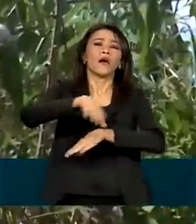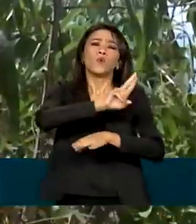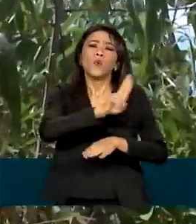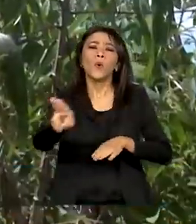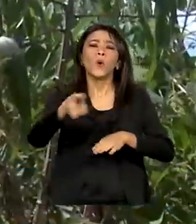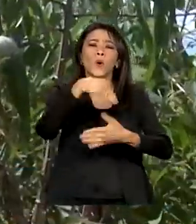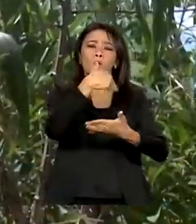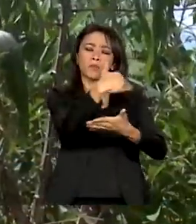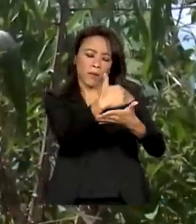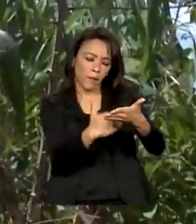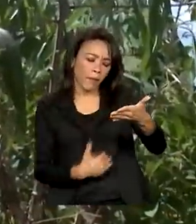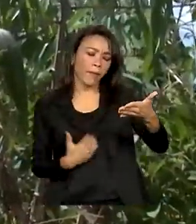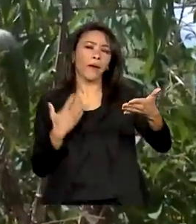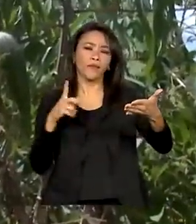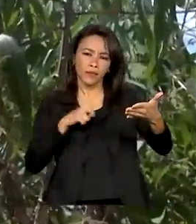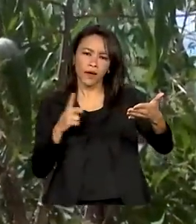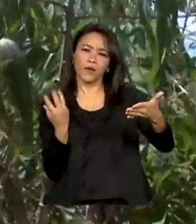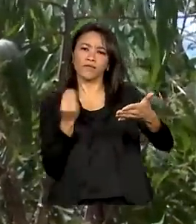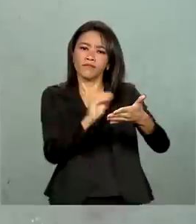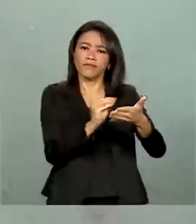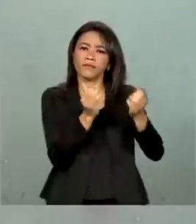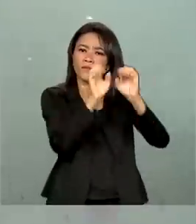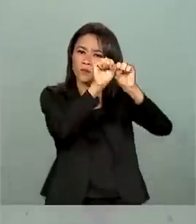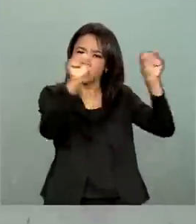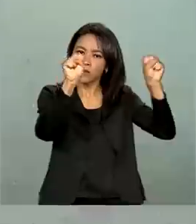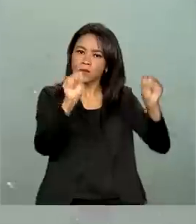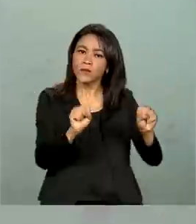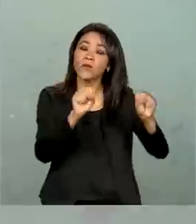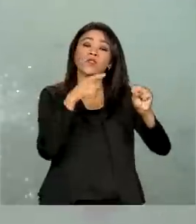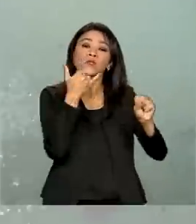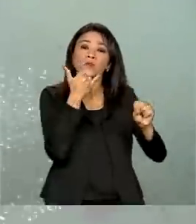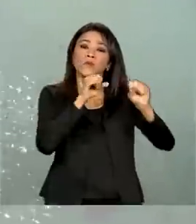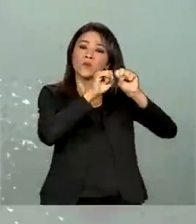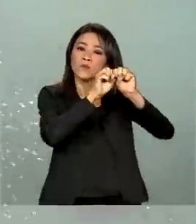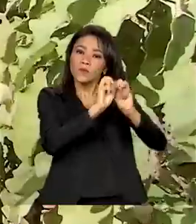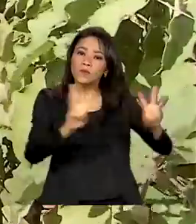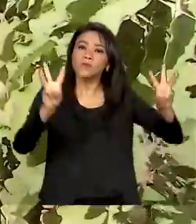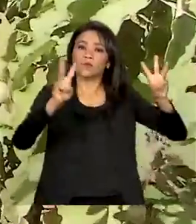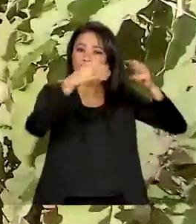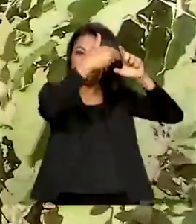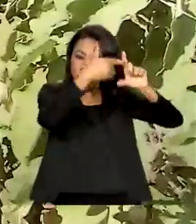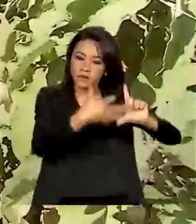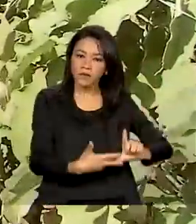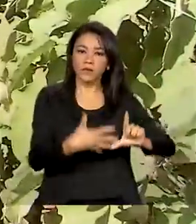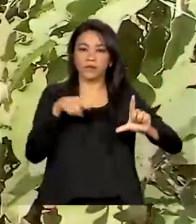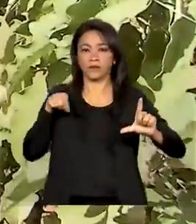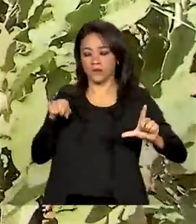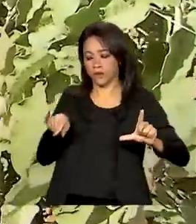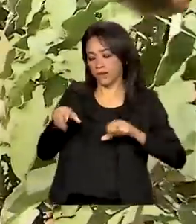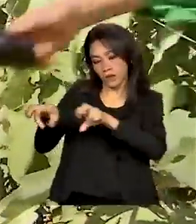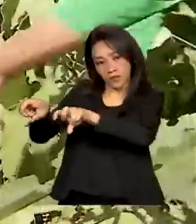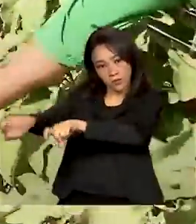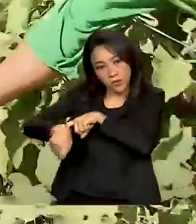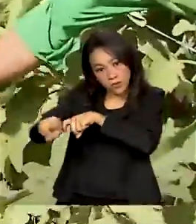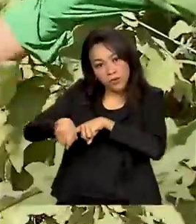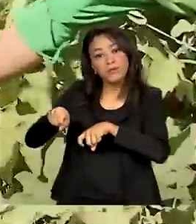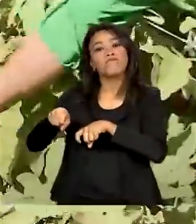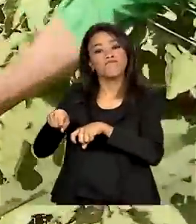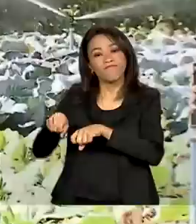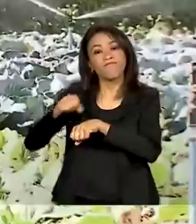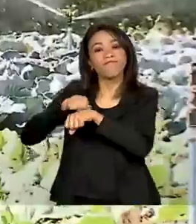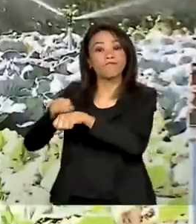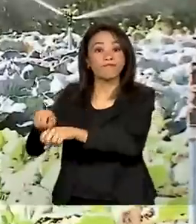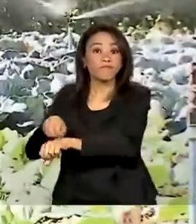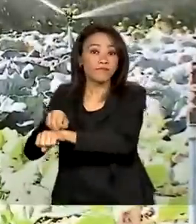informações sobre o CAF estão disponíveis lá no site do Ministério da Agricultura, Pecuária e Abastecimento. A partir de amanhã,